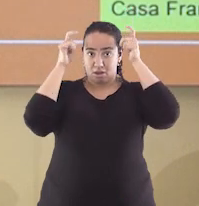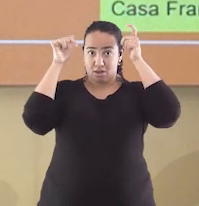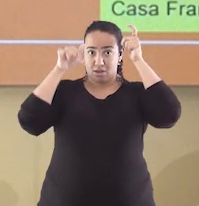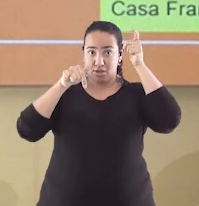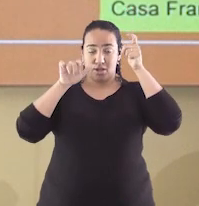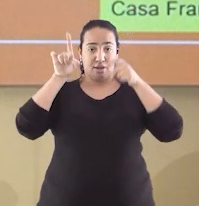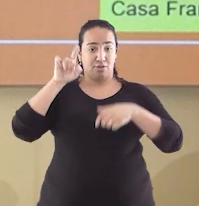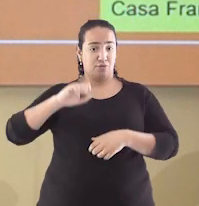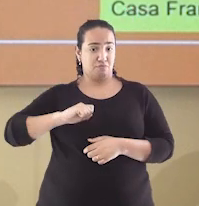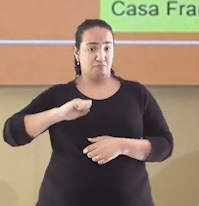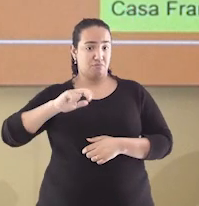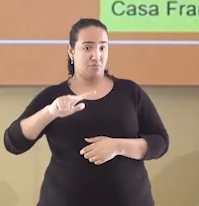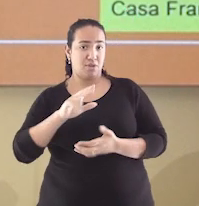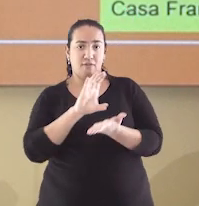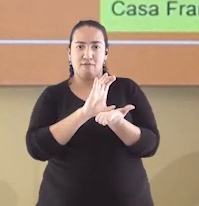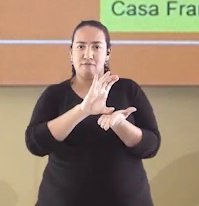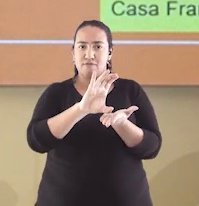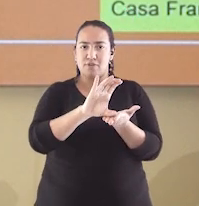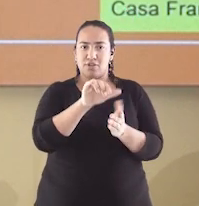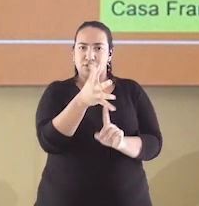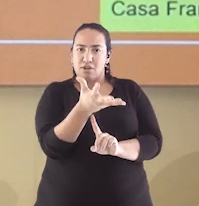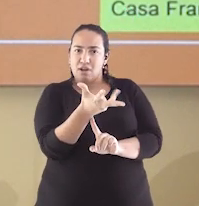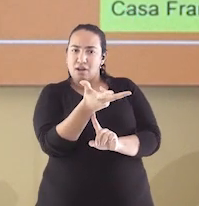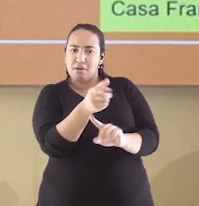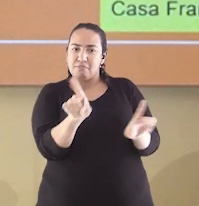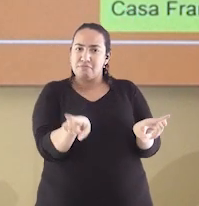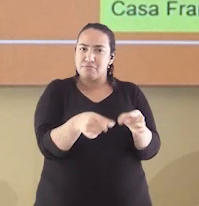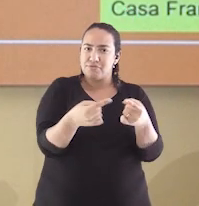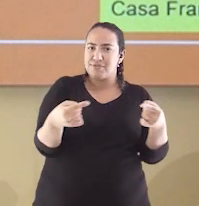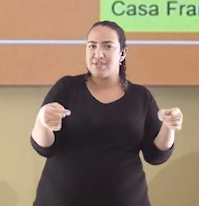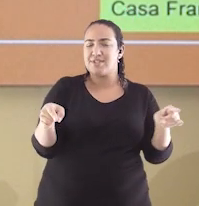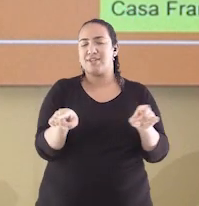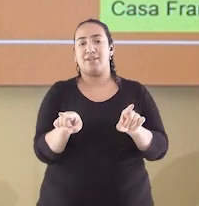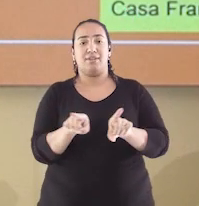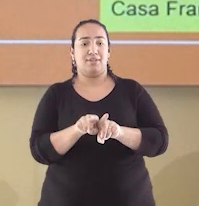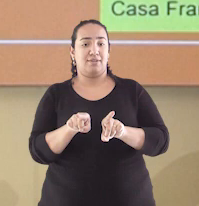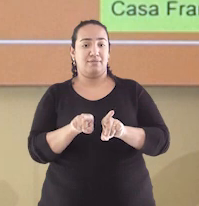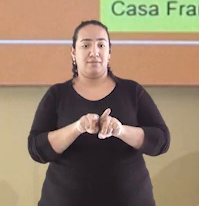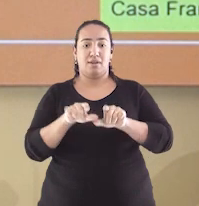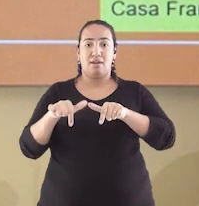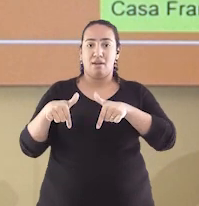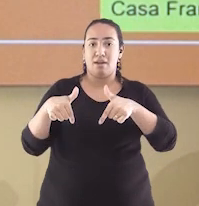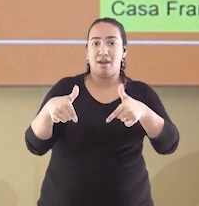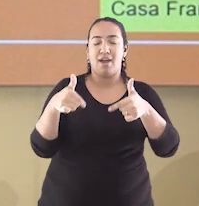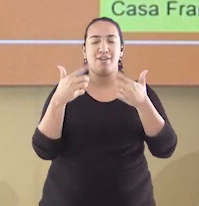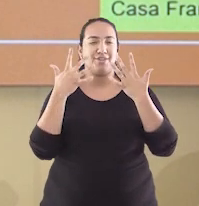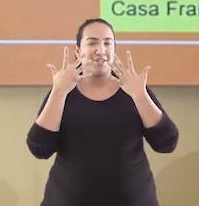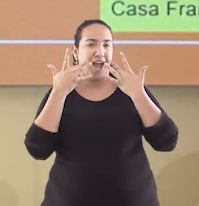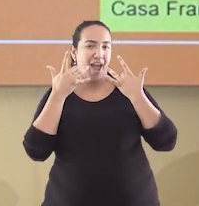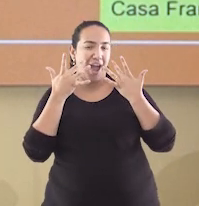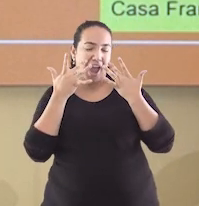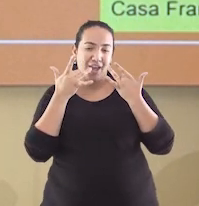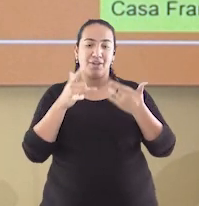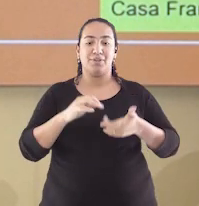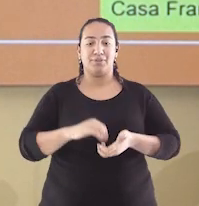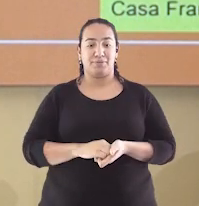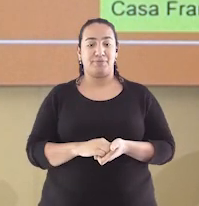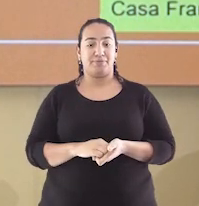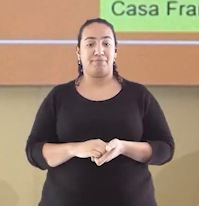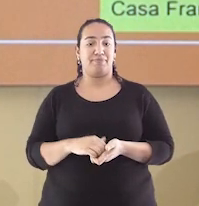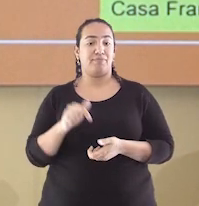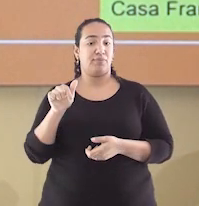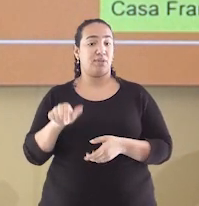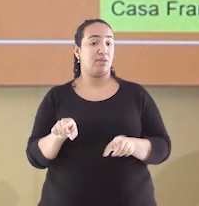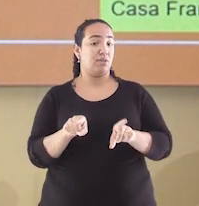vida de artistas e músicos e também na realização de manifestações artísticas e religiosas. Destaque-se a